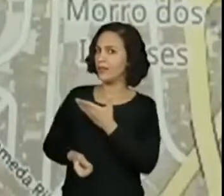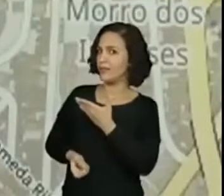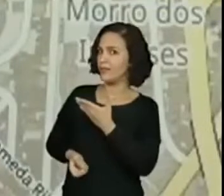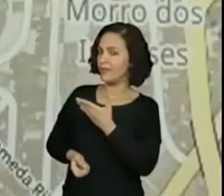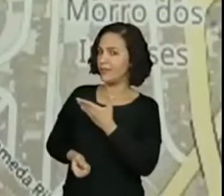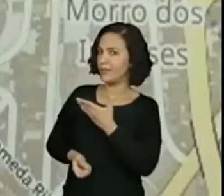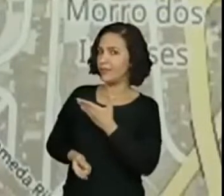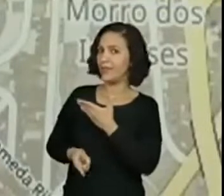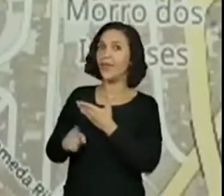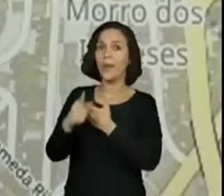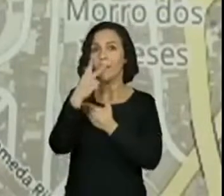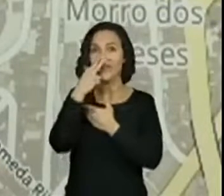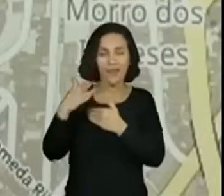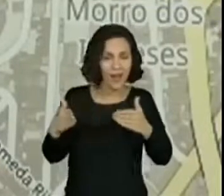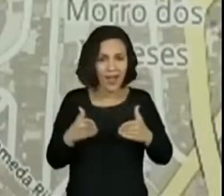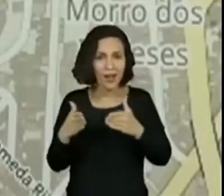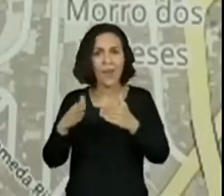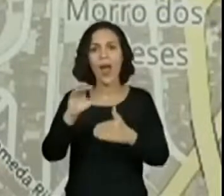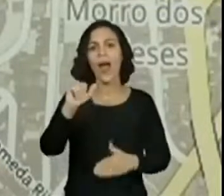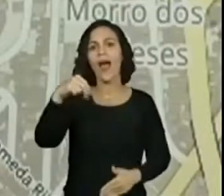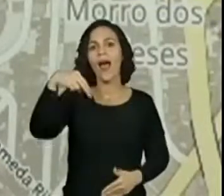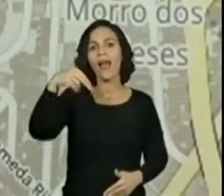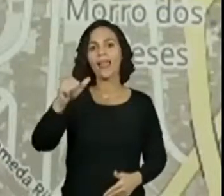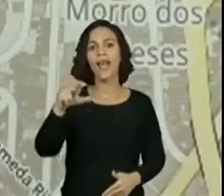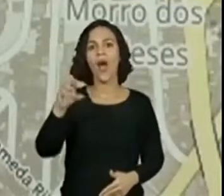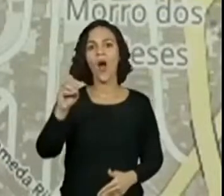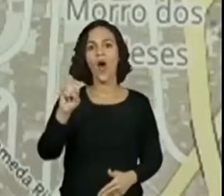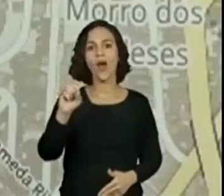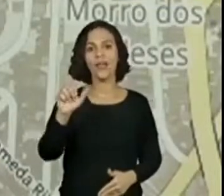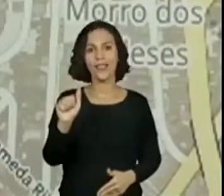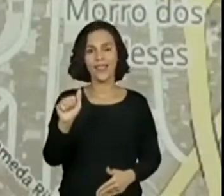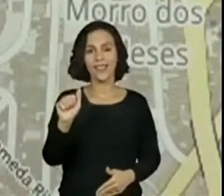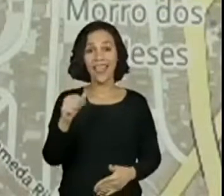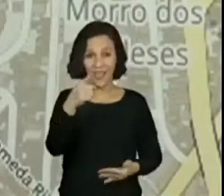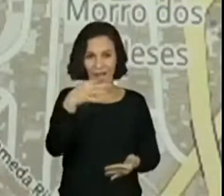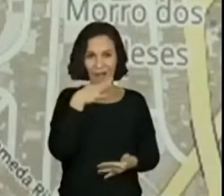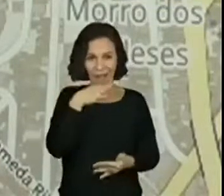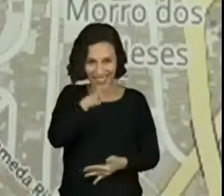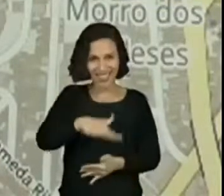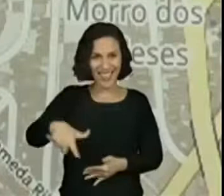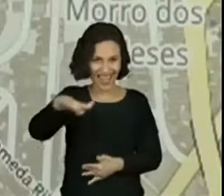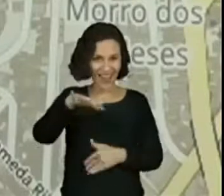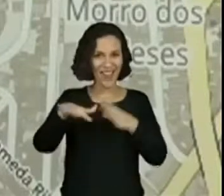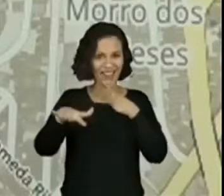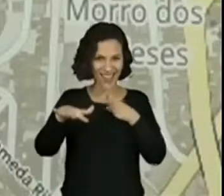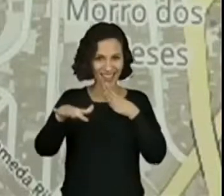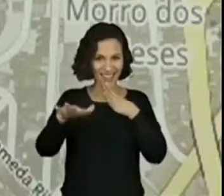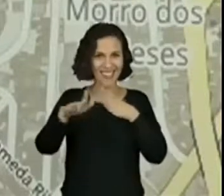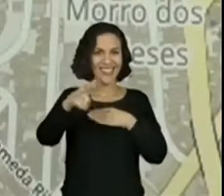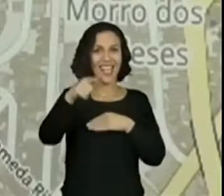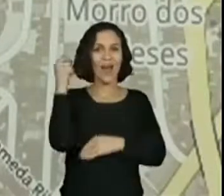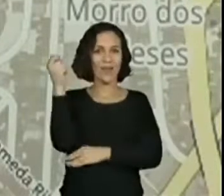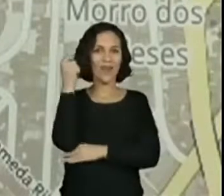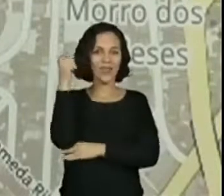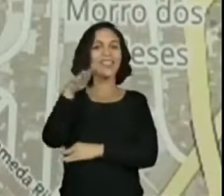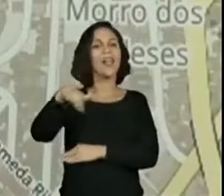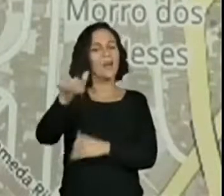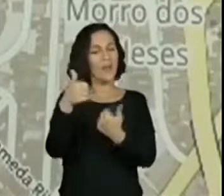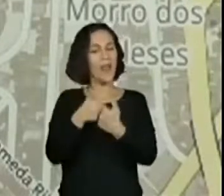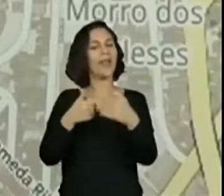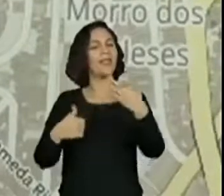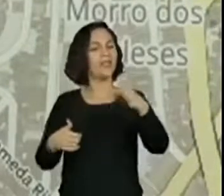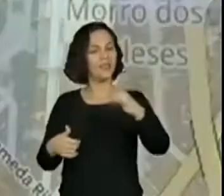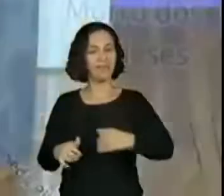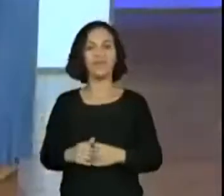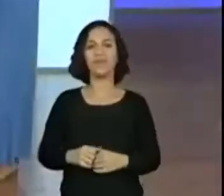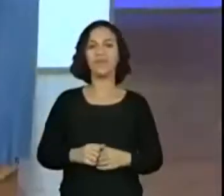sentido Ana Rosa. Sentido Ana Rosa. Isso aí, muito bem. Tipo, sentido Ana quem conhece a Avenida Paulista. Ó.